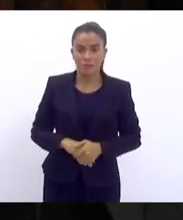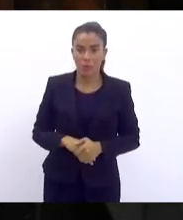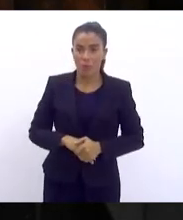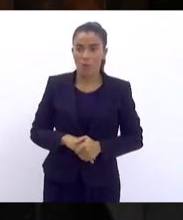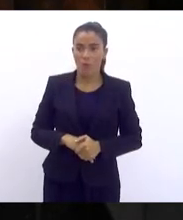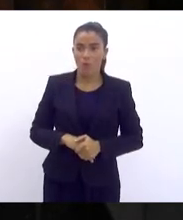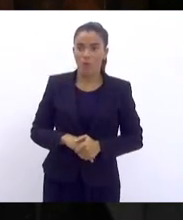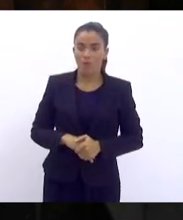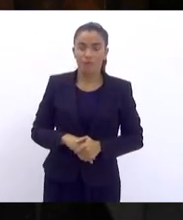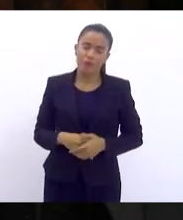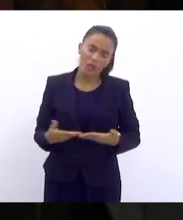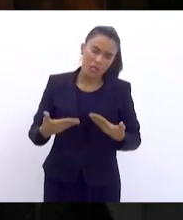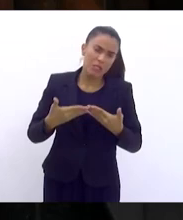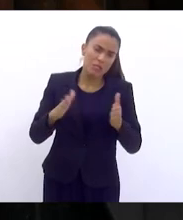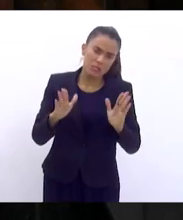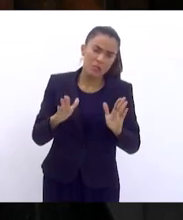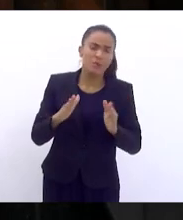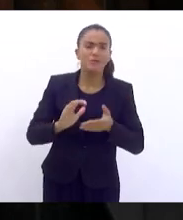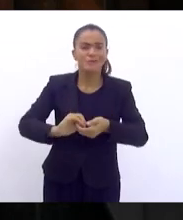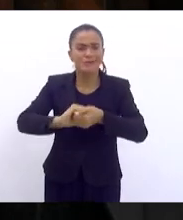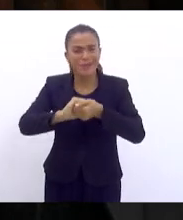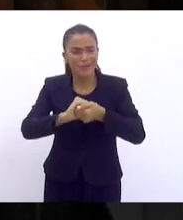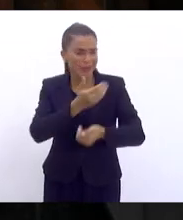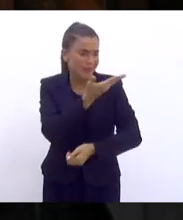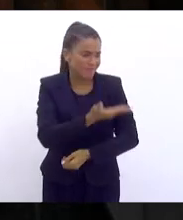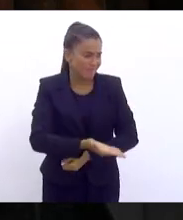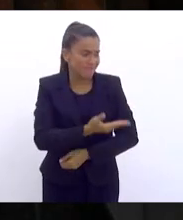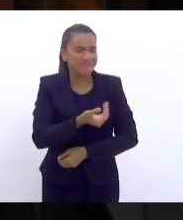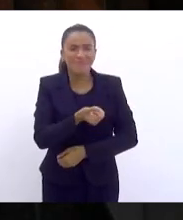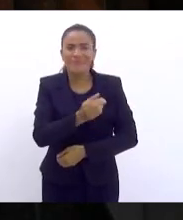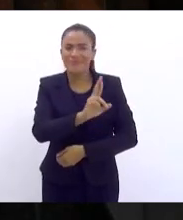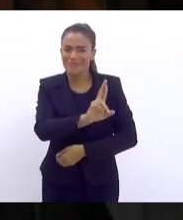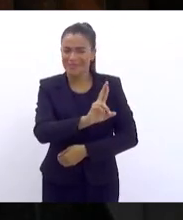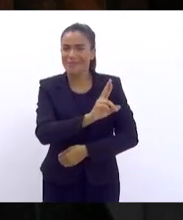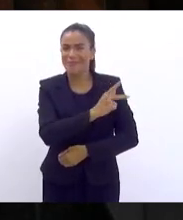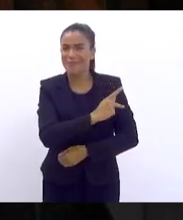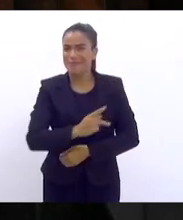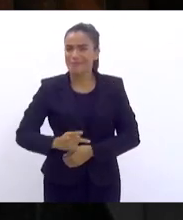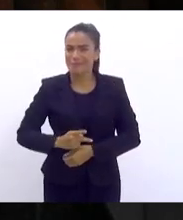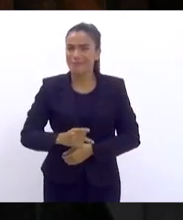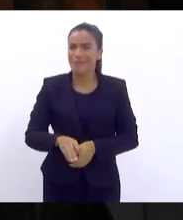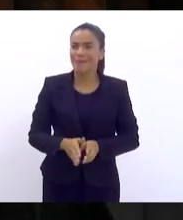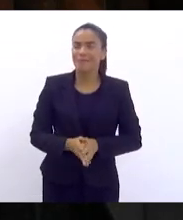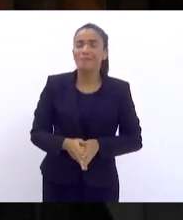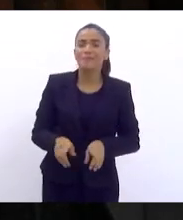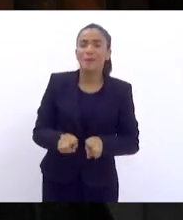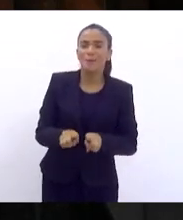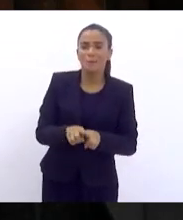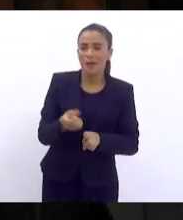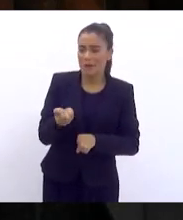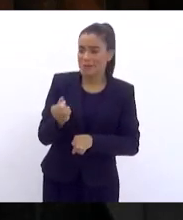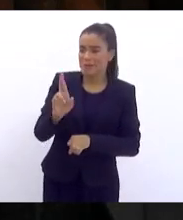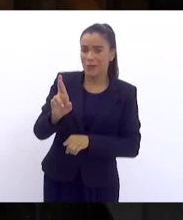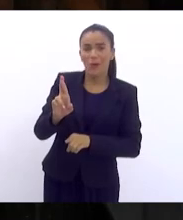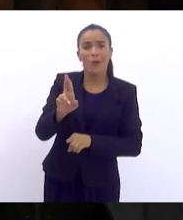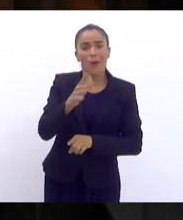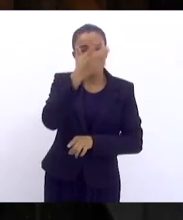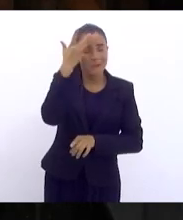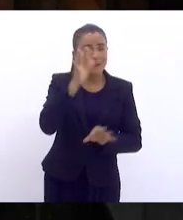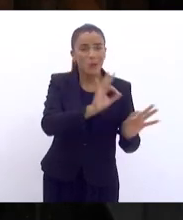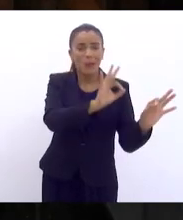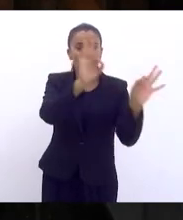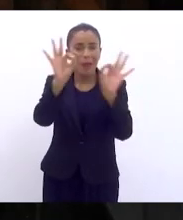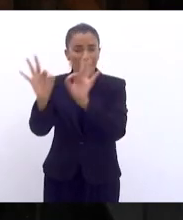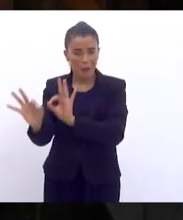Queria, inicialmente, saudar a vossa excelência, saudar as senhoras e senhores telespectadores